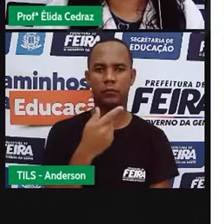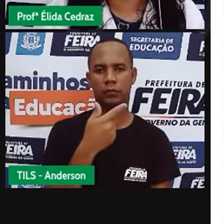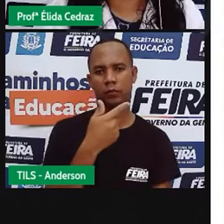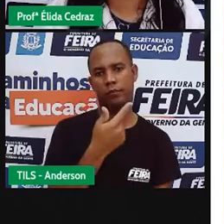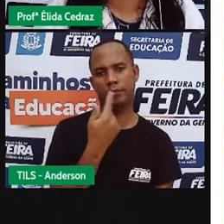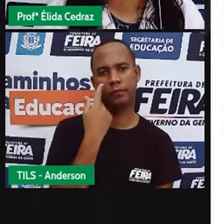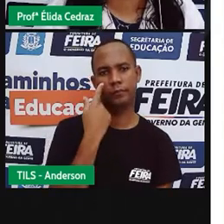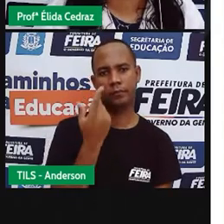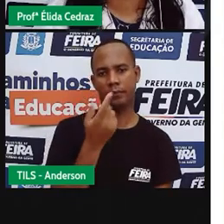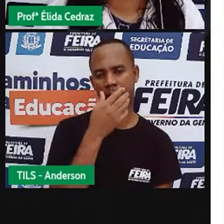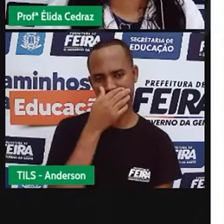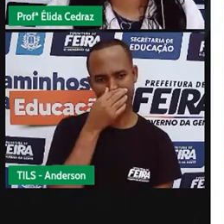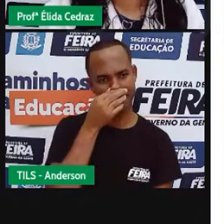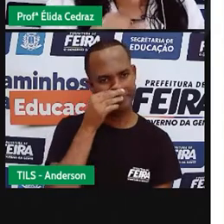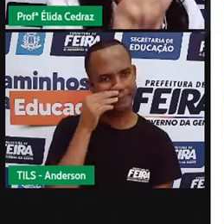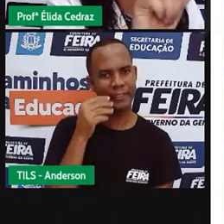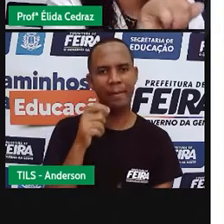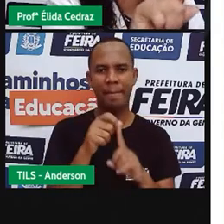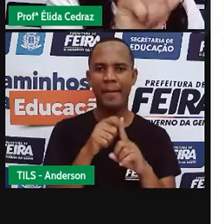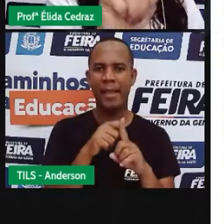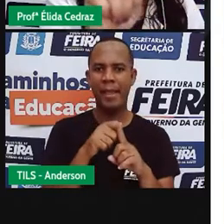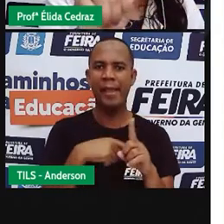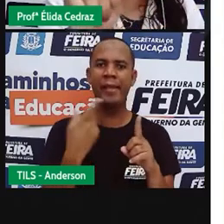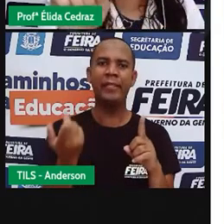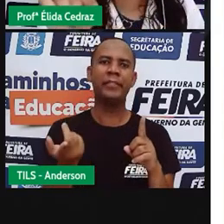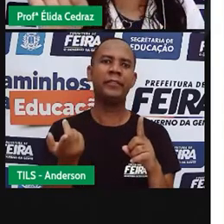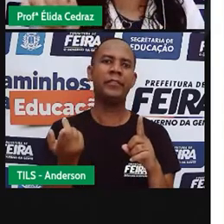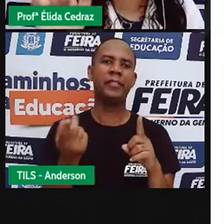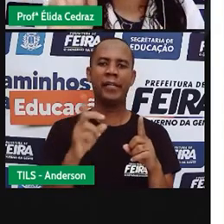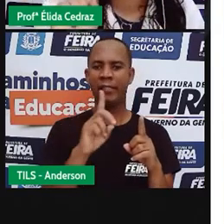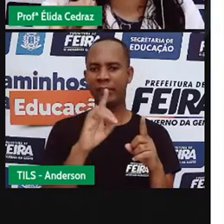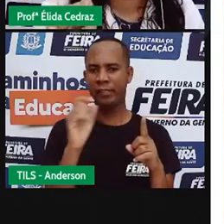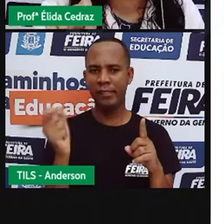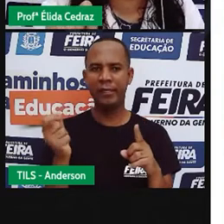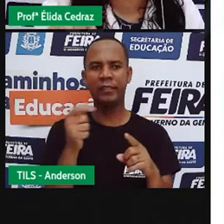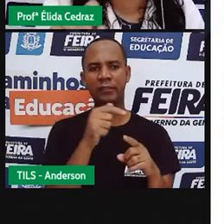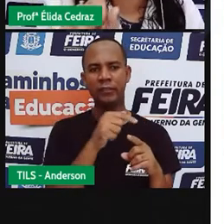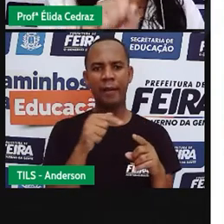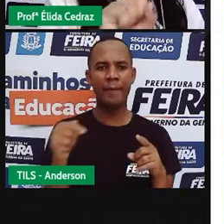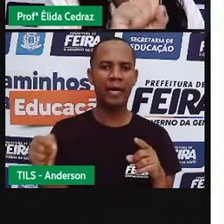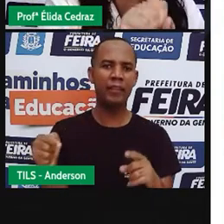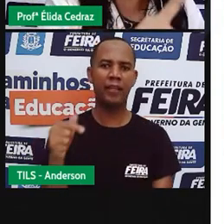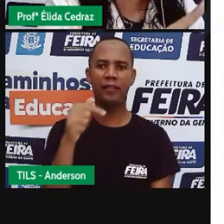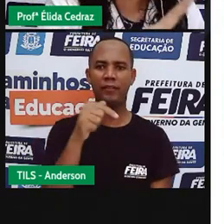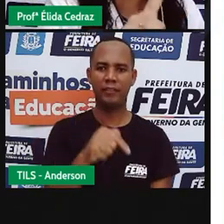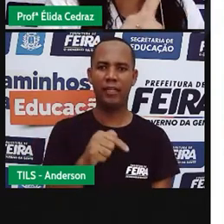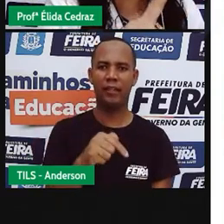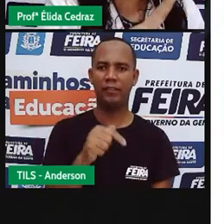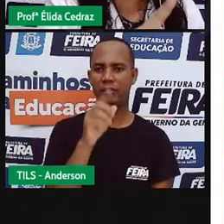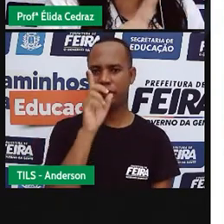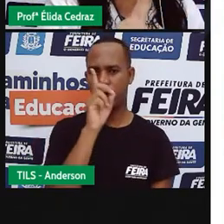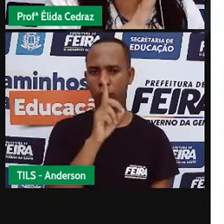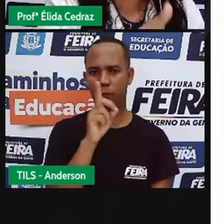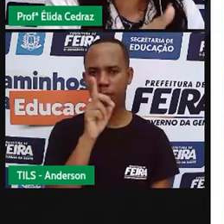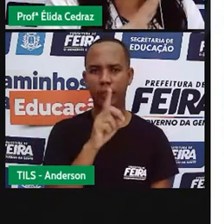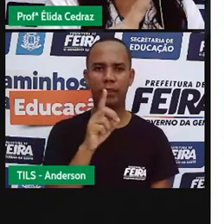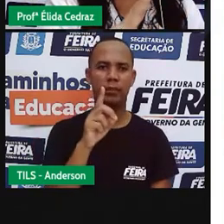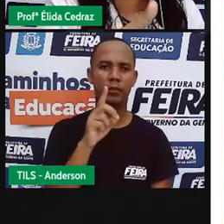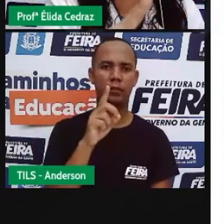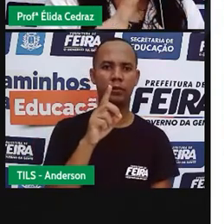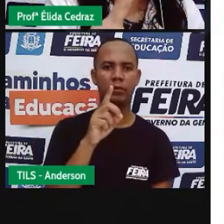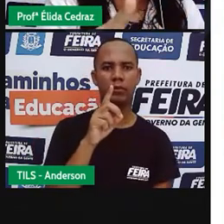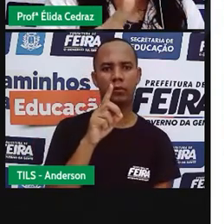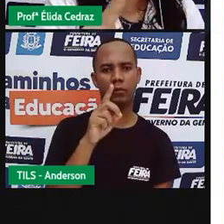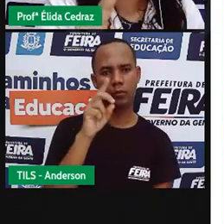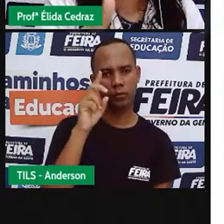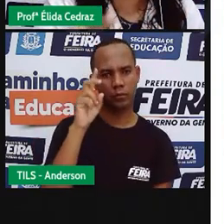O mês, junho. Os dias da semana, que são sete. Domingo, segunda, terça,